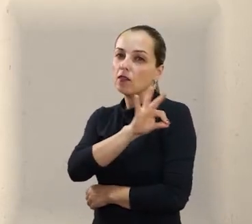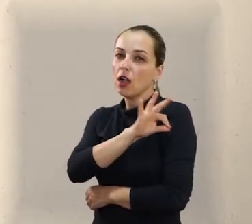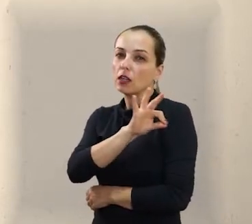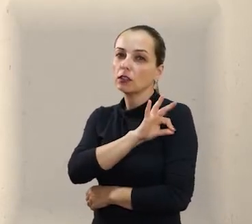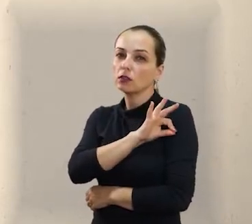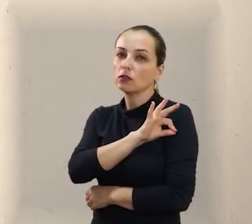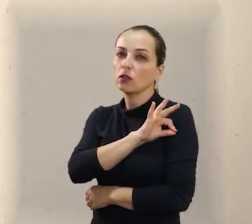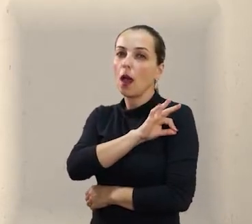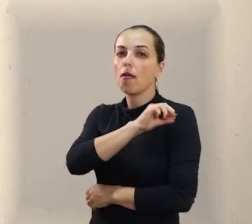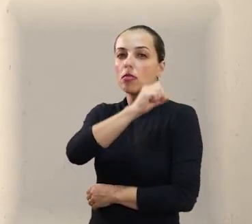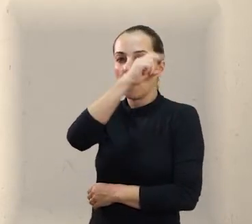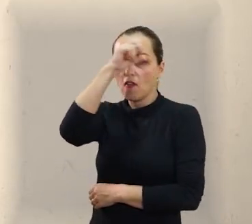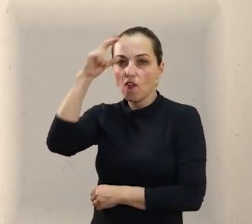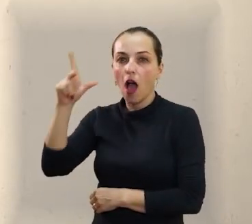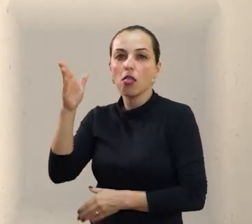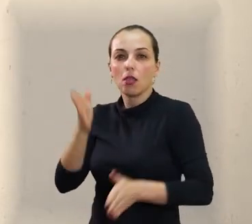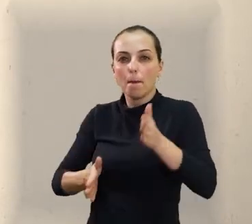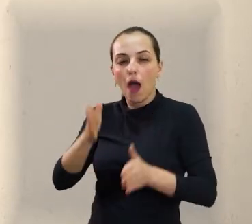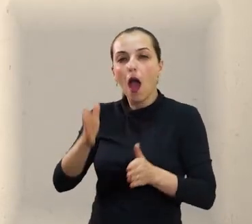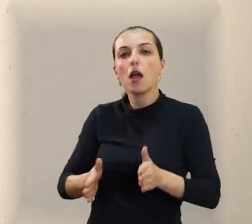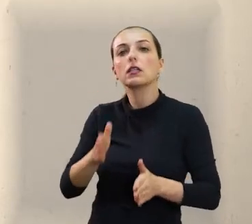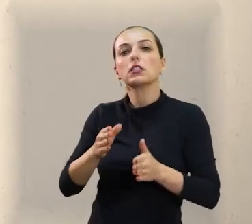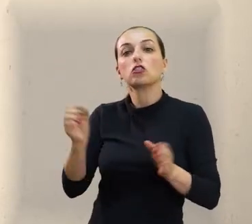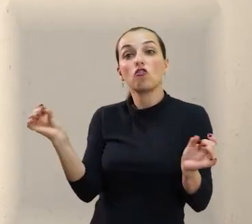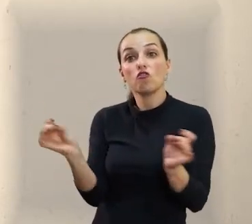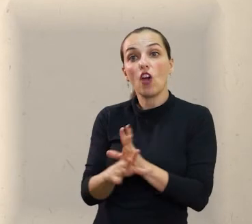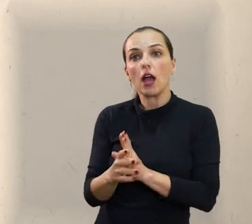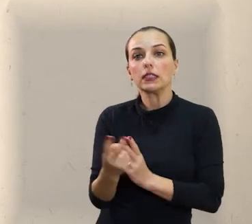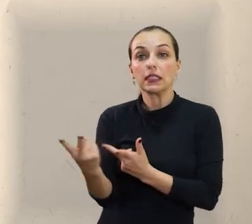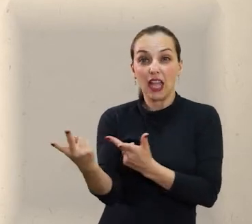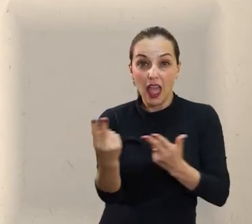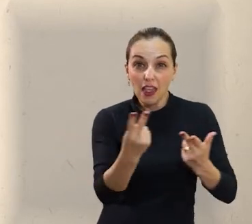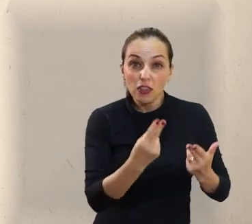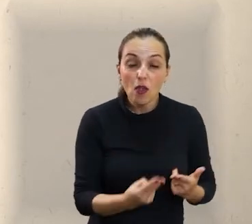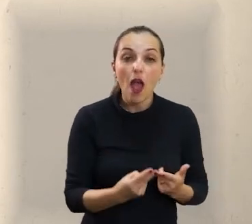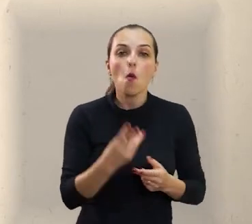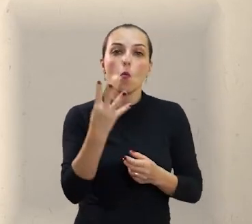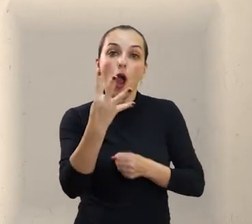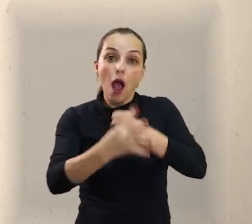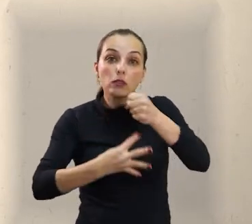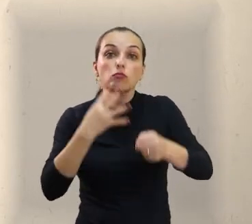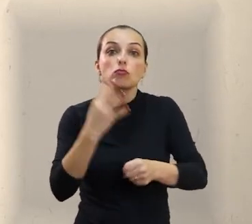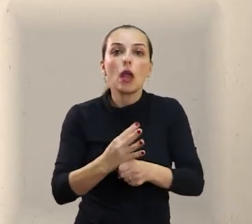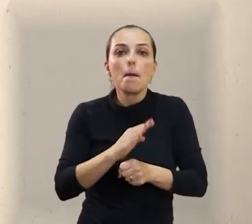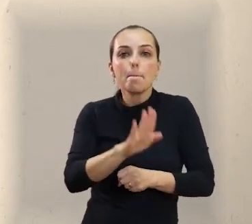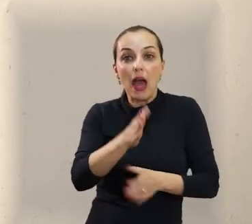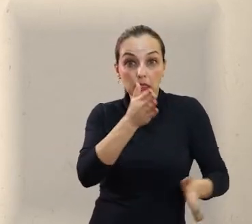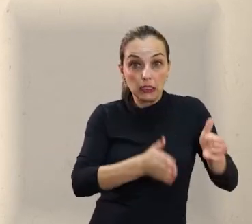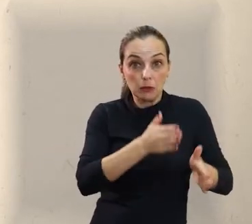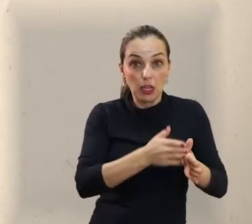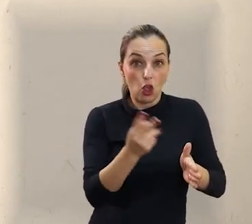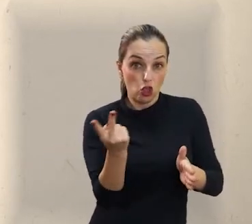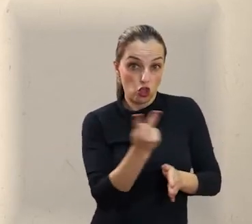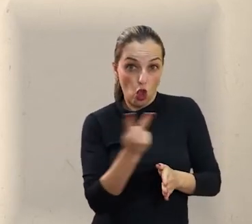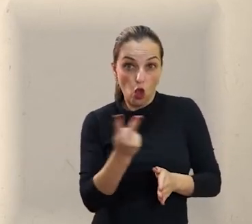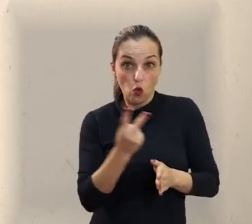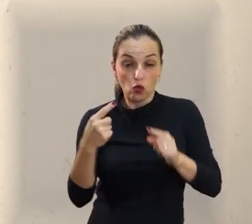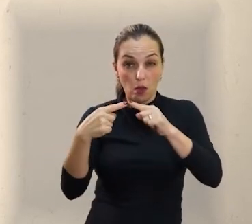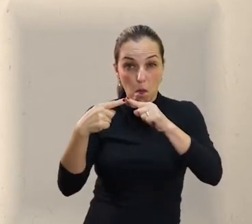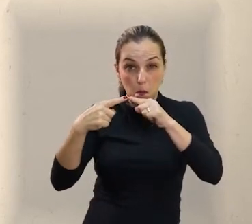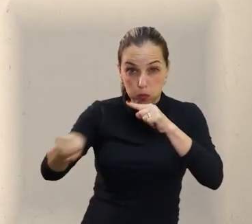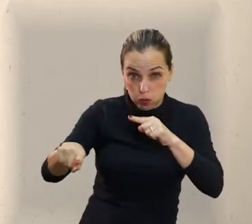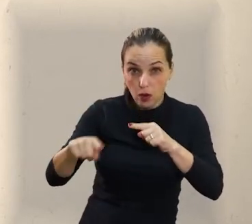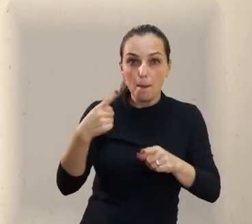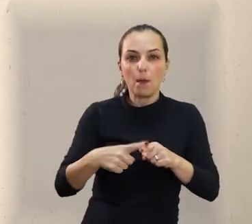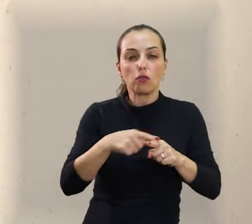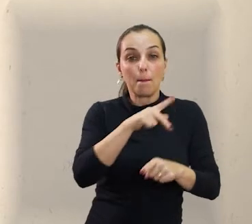do mandato do prefeito, quatro anos. Mas esses períodos não são coincidentes. Ou seja, o último ano